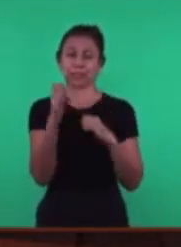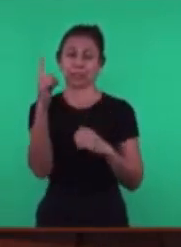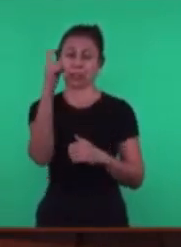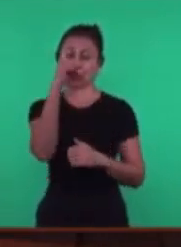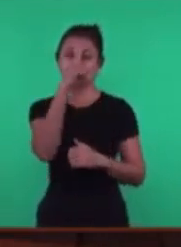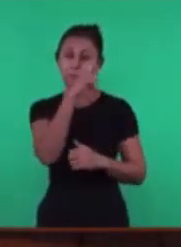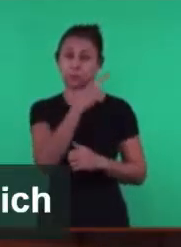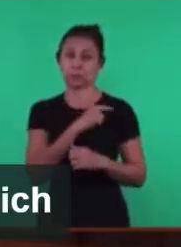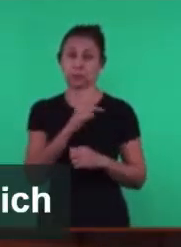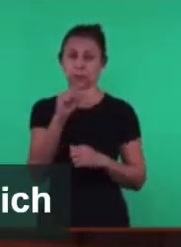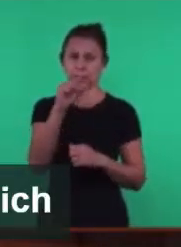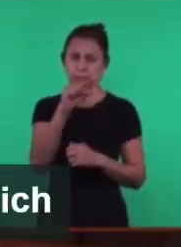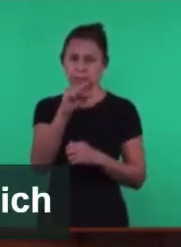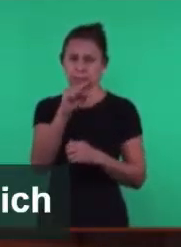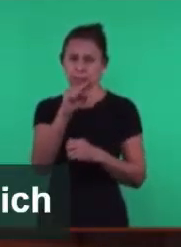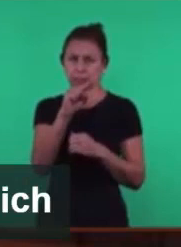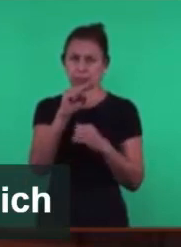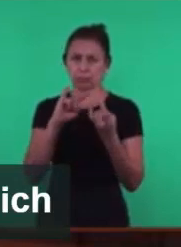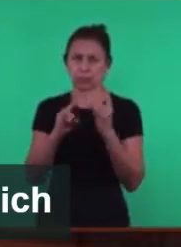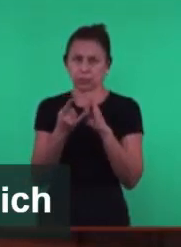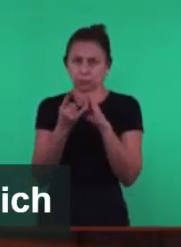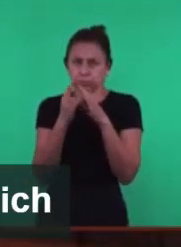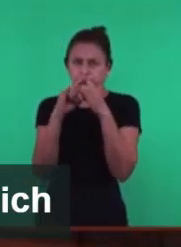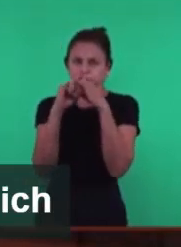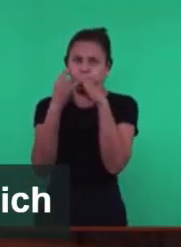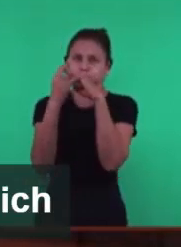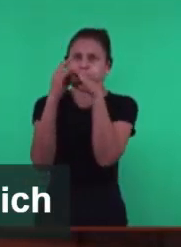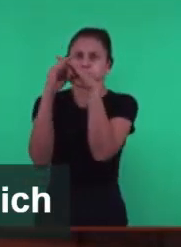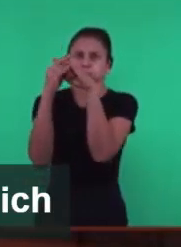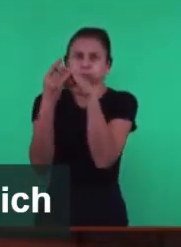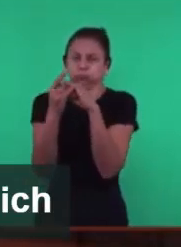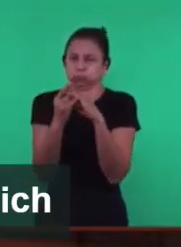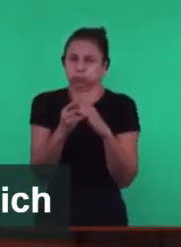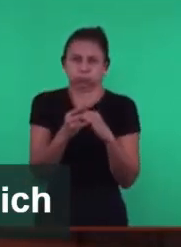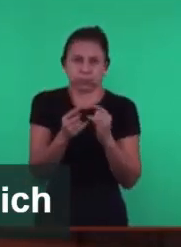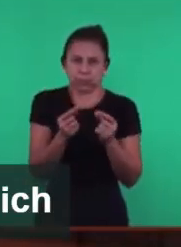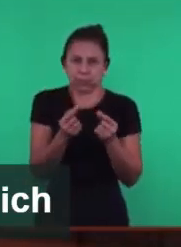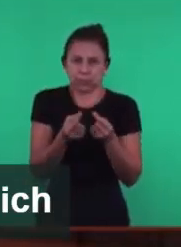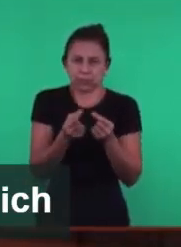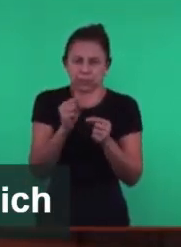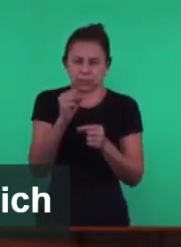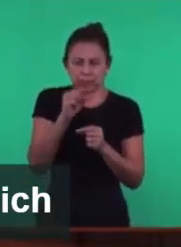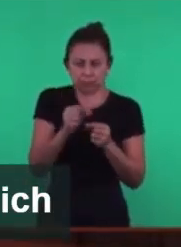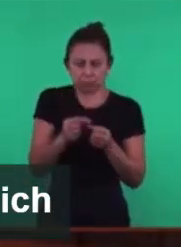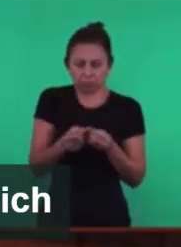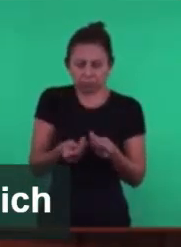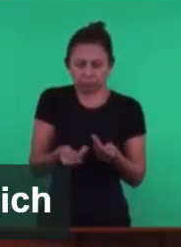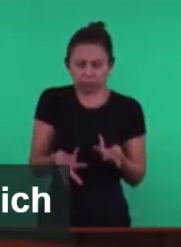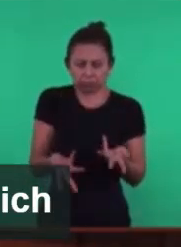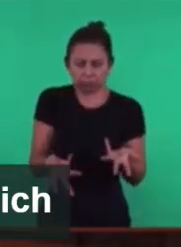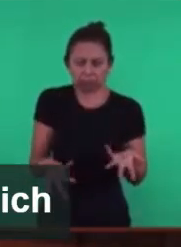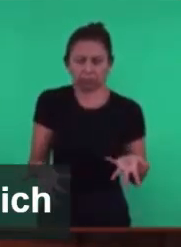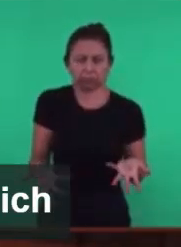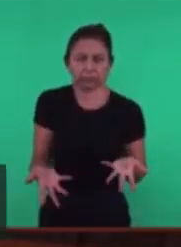sufocam Então Há dois elementos Há dois Vetores Que são